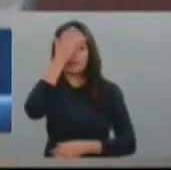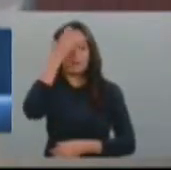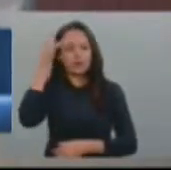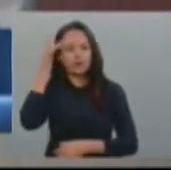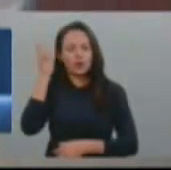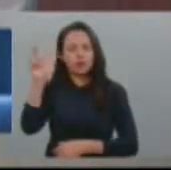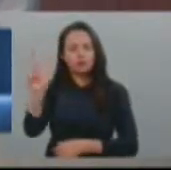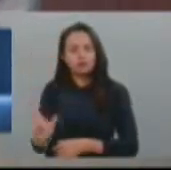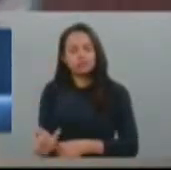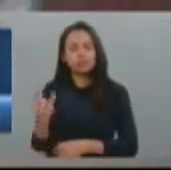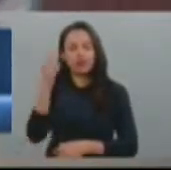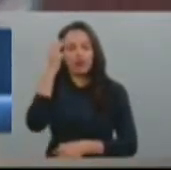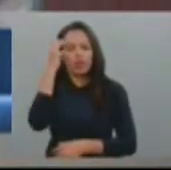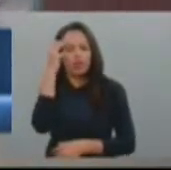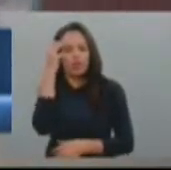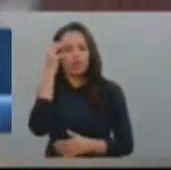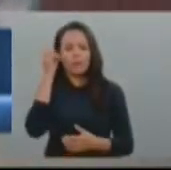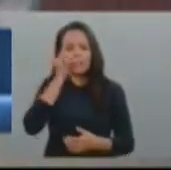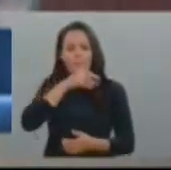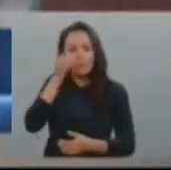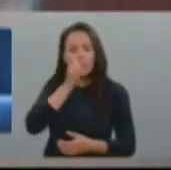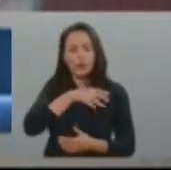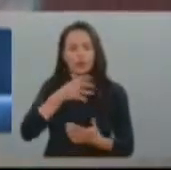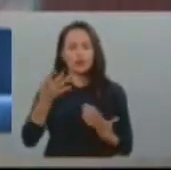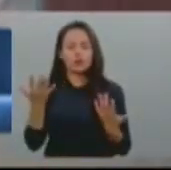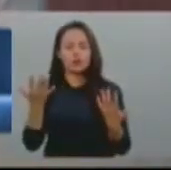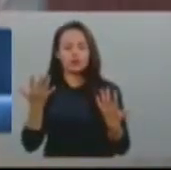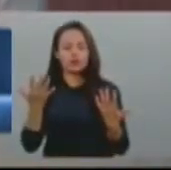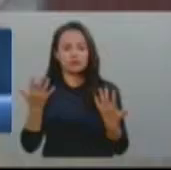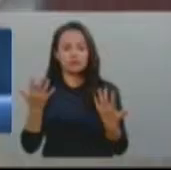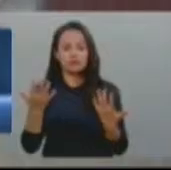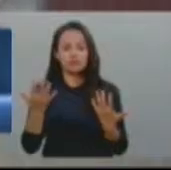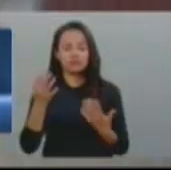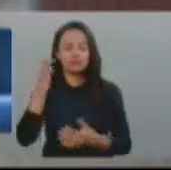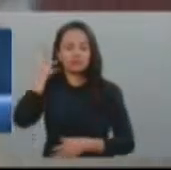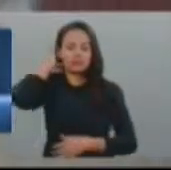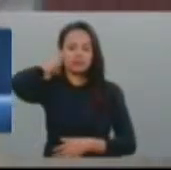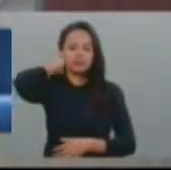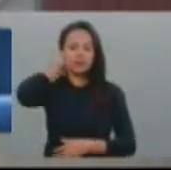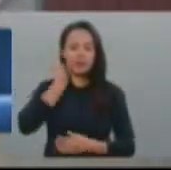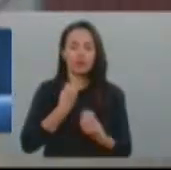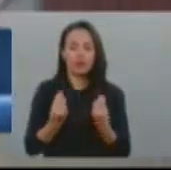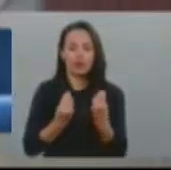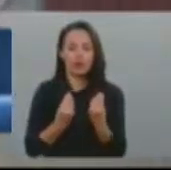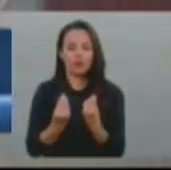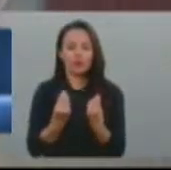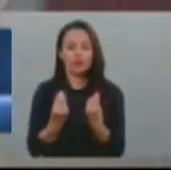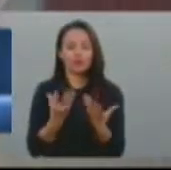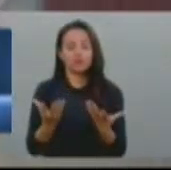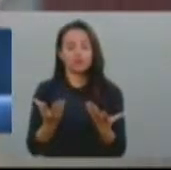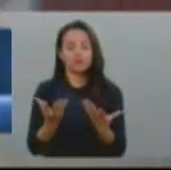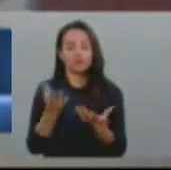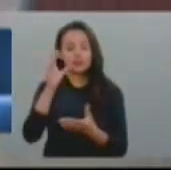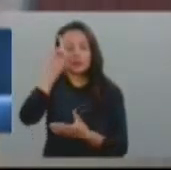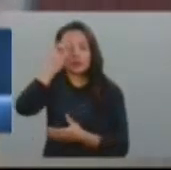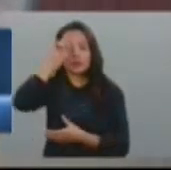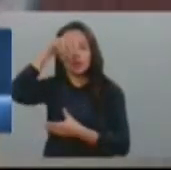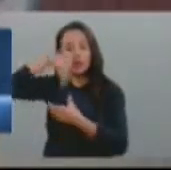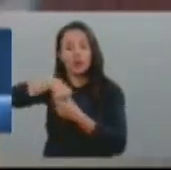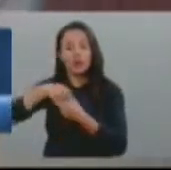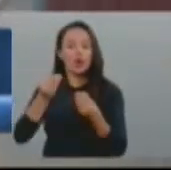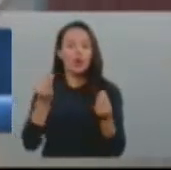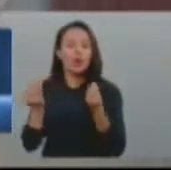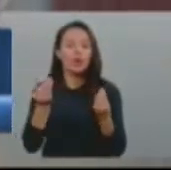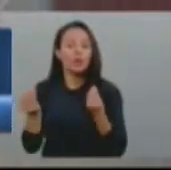agressivos, eles não enxergam e não compreenderam ainda onde poderão ser assistidos. Então, esse